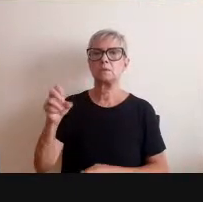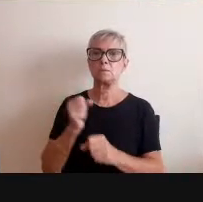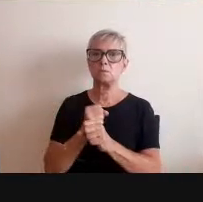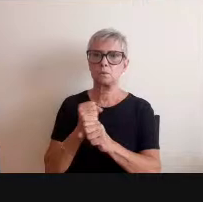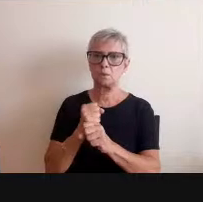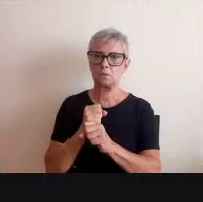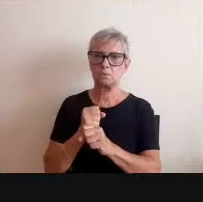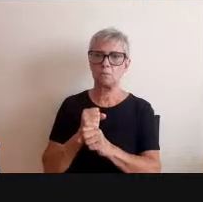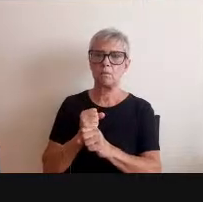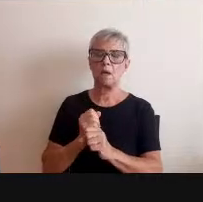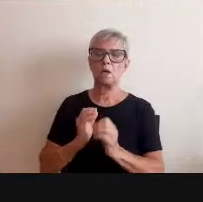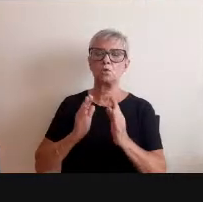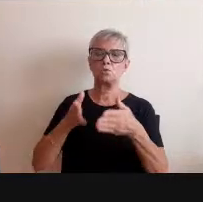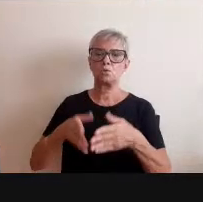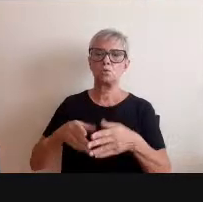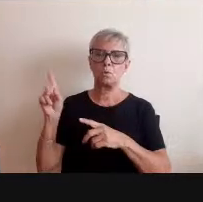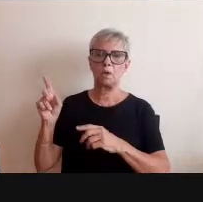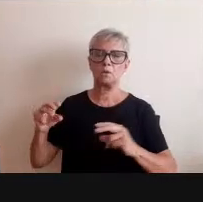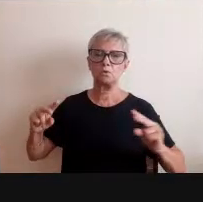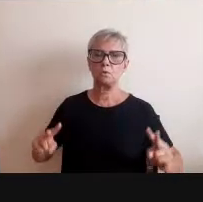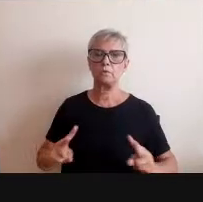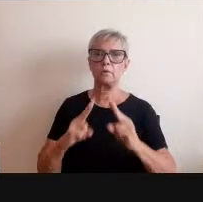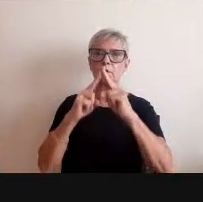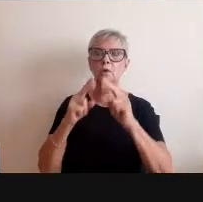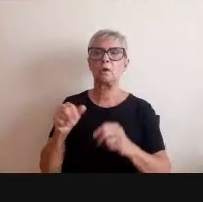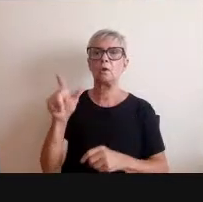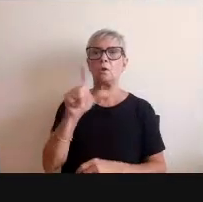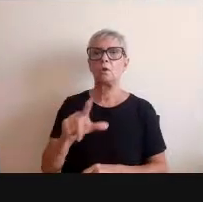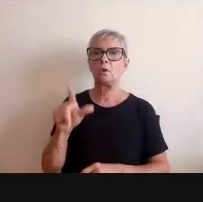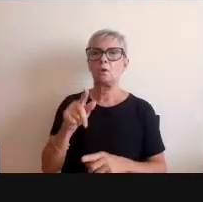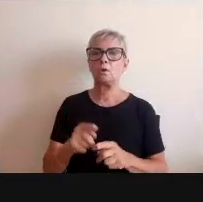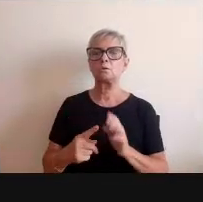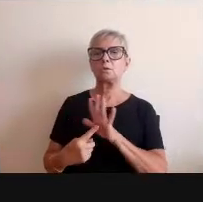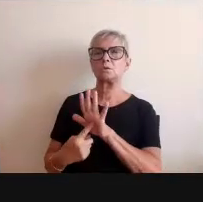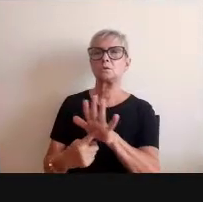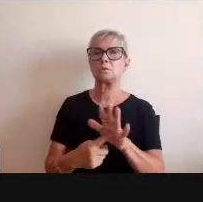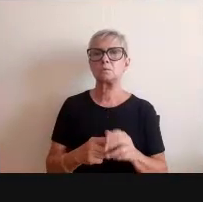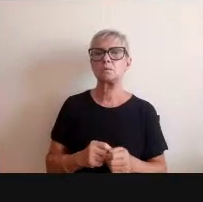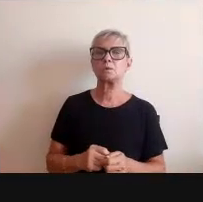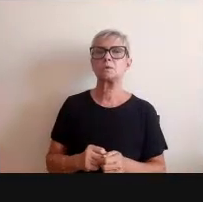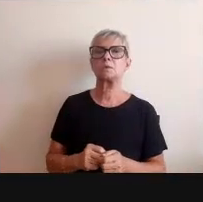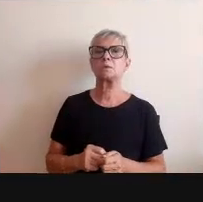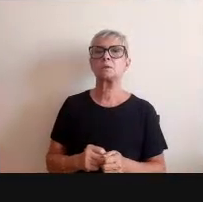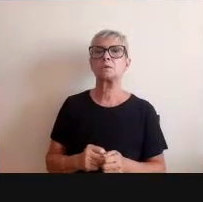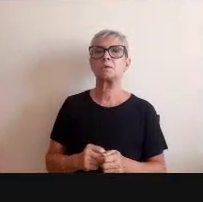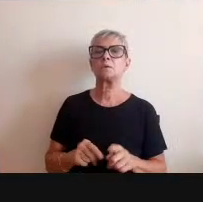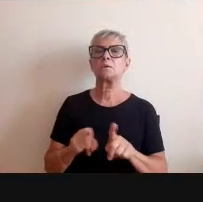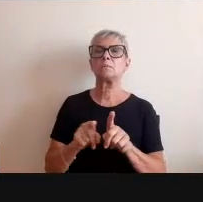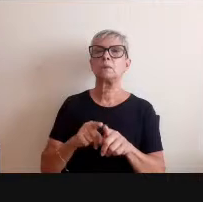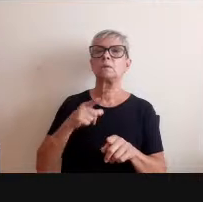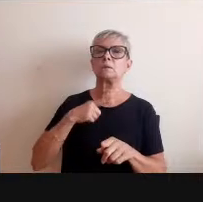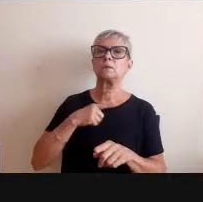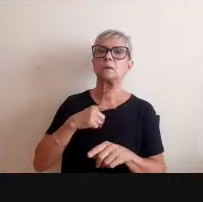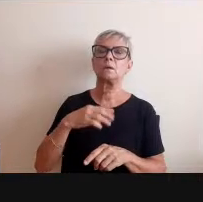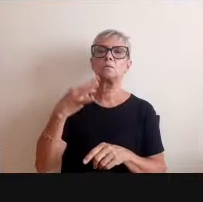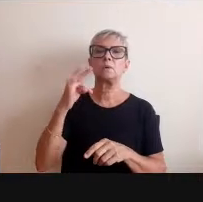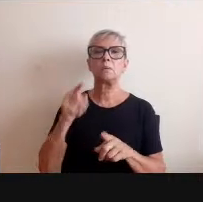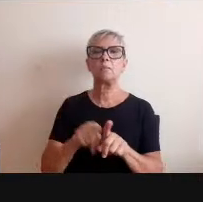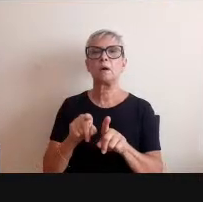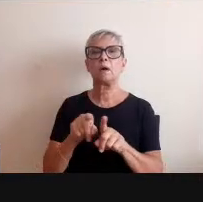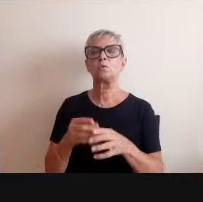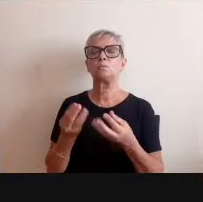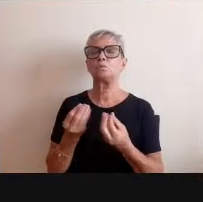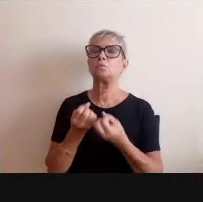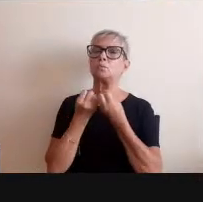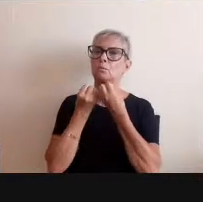e claro que ela viu a exposição e tem um trabalho muito bom aqui no Brasil da da